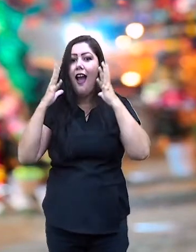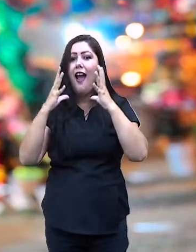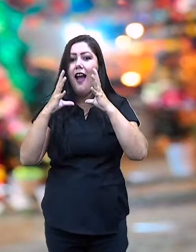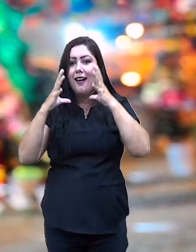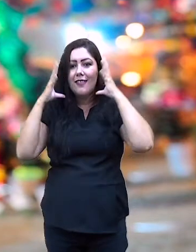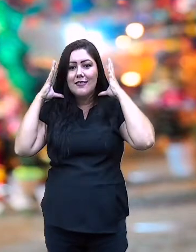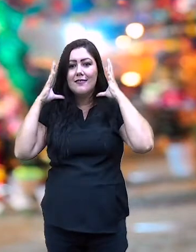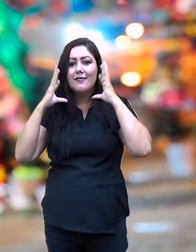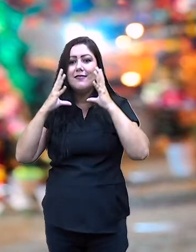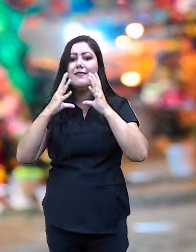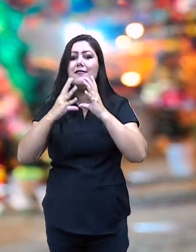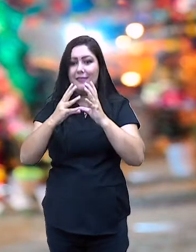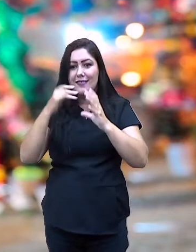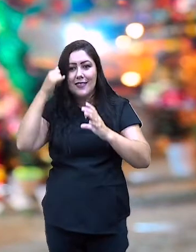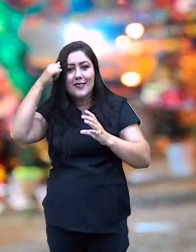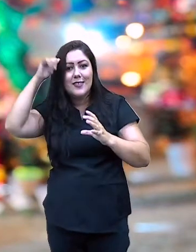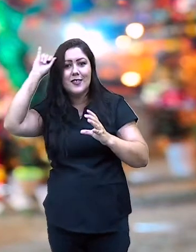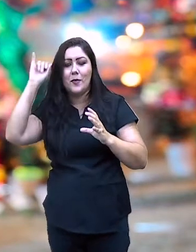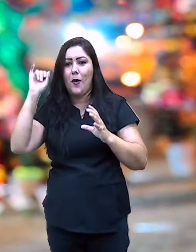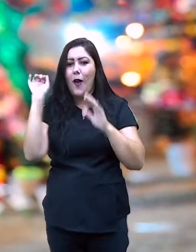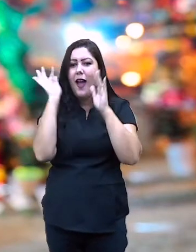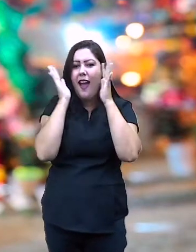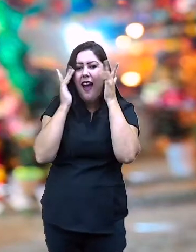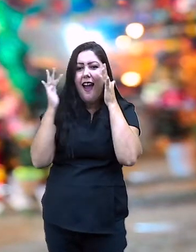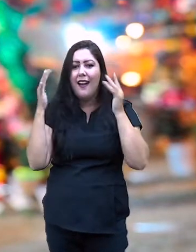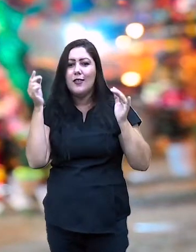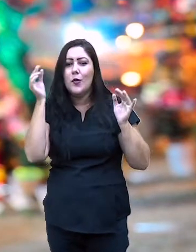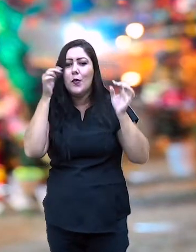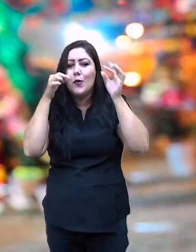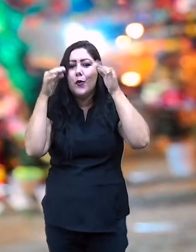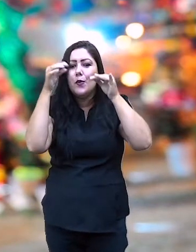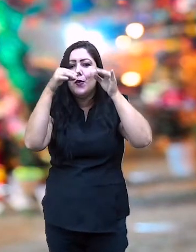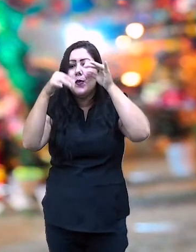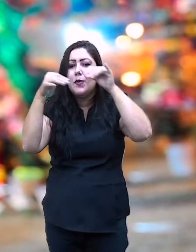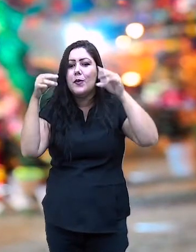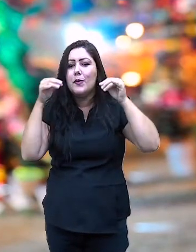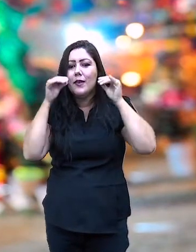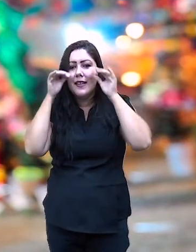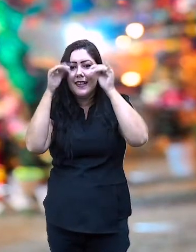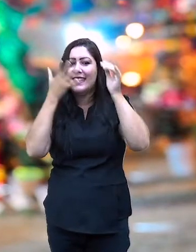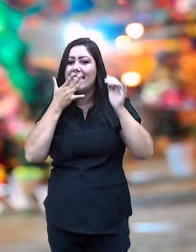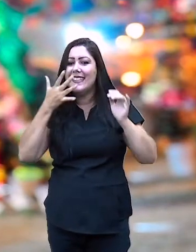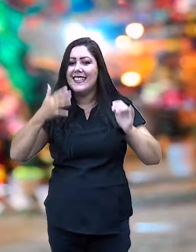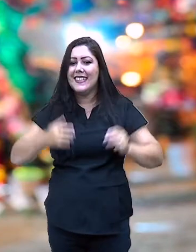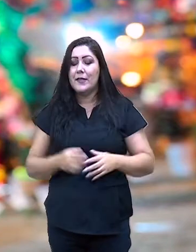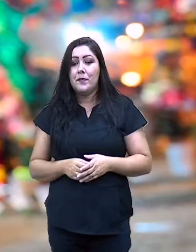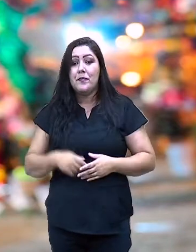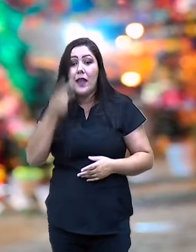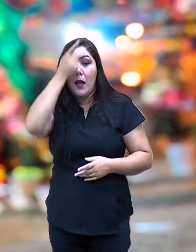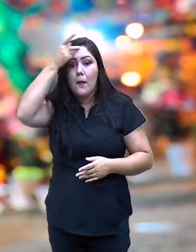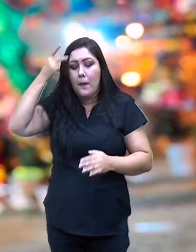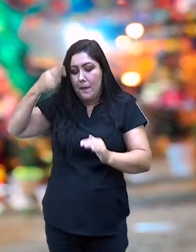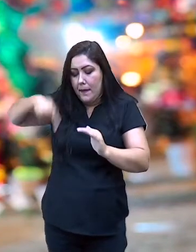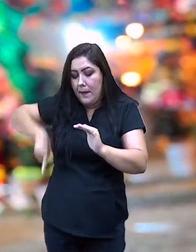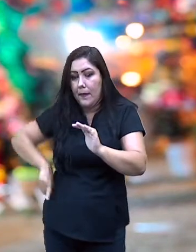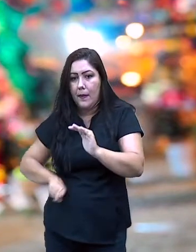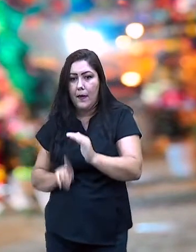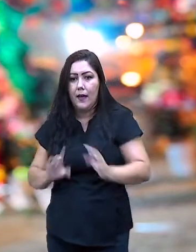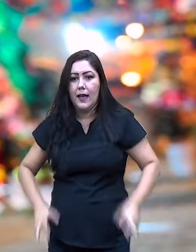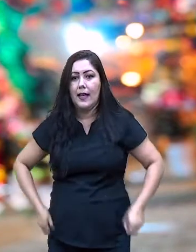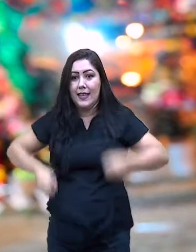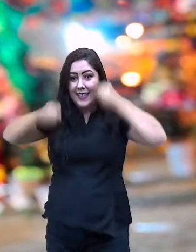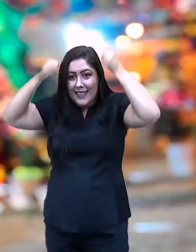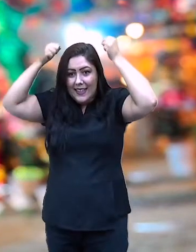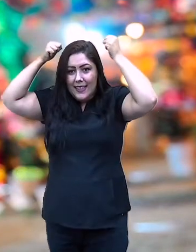estão muito colorida. E aí, as pessoas entram dentro desse boi, saem pelas ruas dançando,